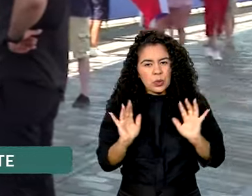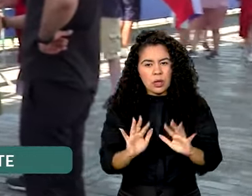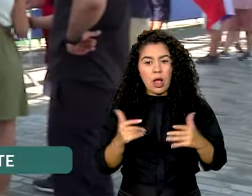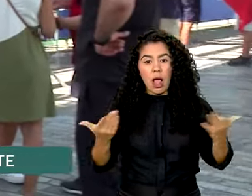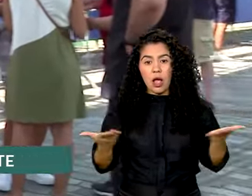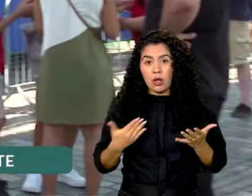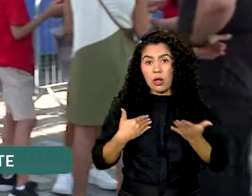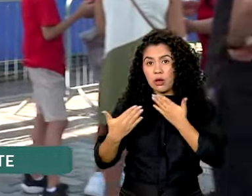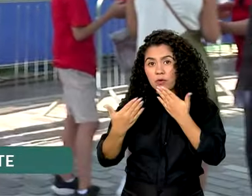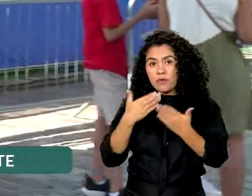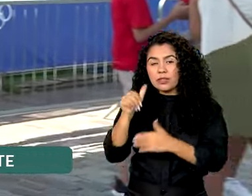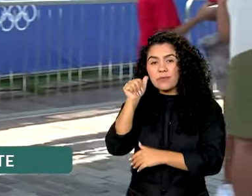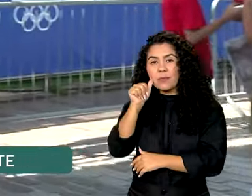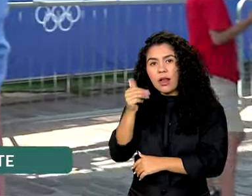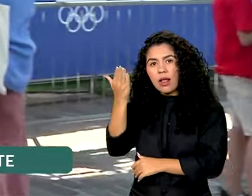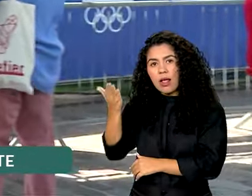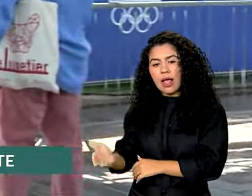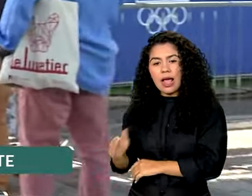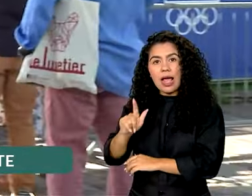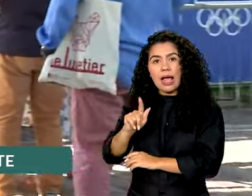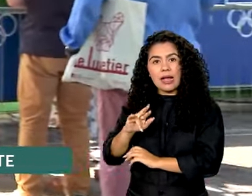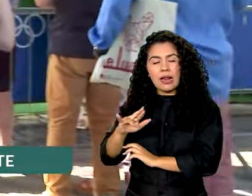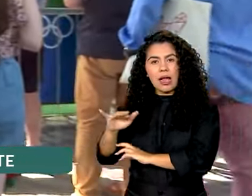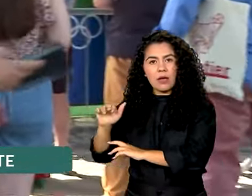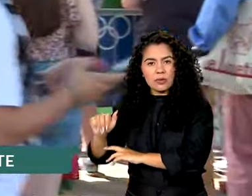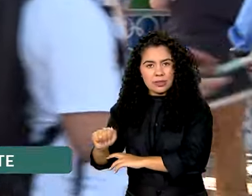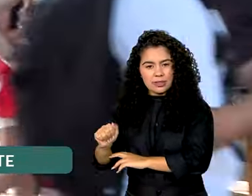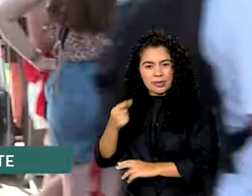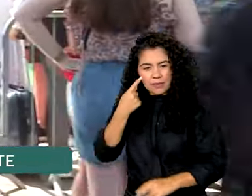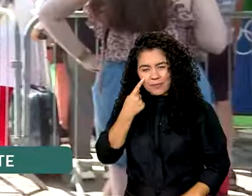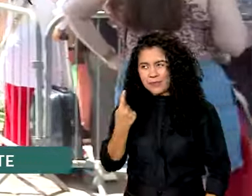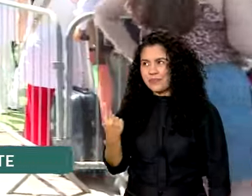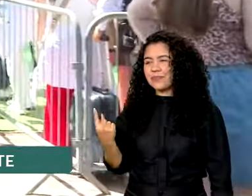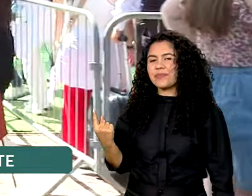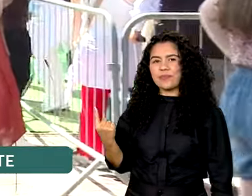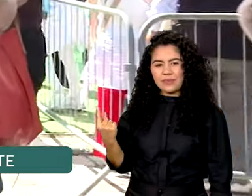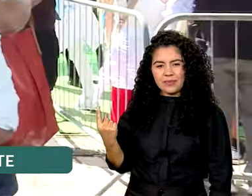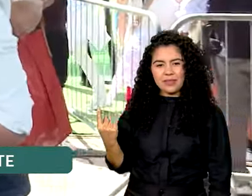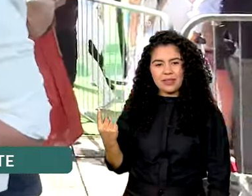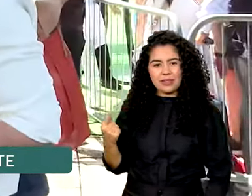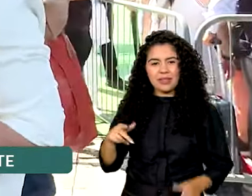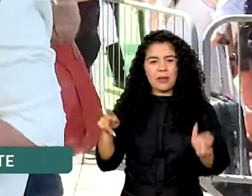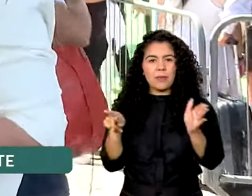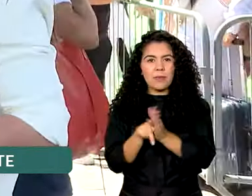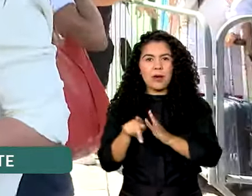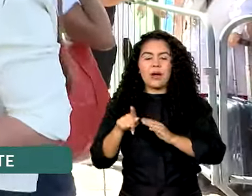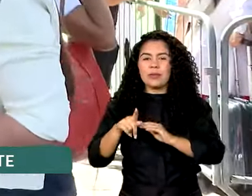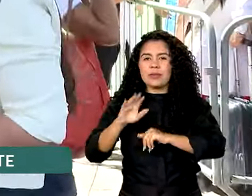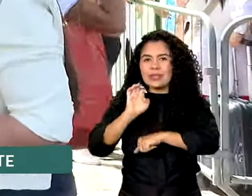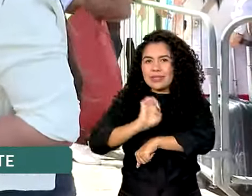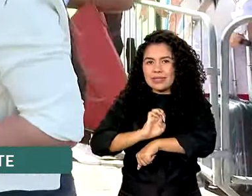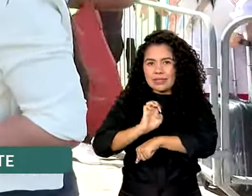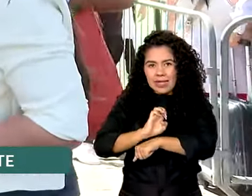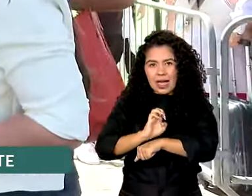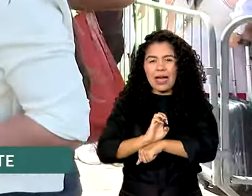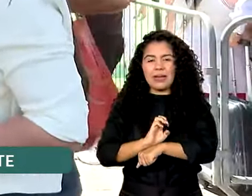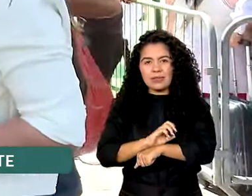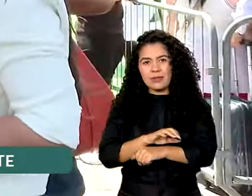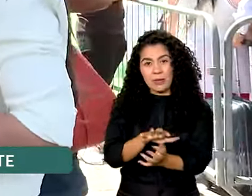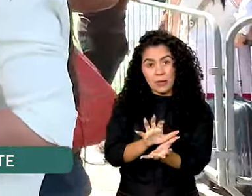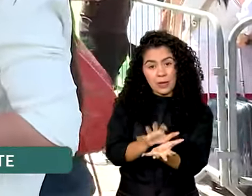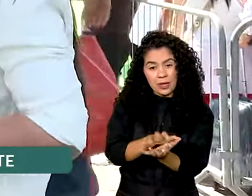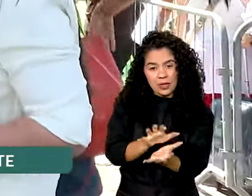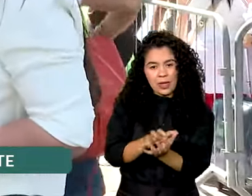Glaucia Ruda, ela que é de Santa Cruz do Capibaribe, em Pernambuco. Glaucia, obrigada por ter aceitado o nosso